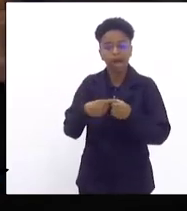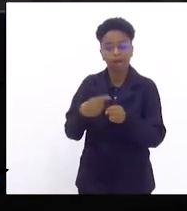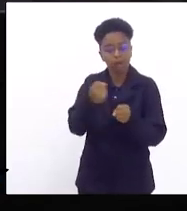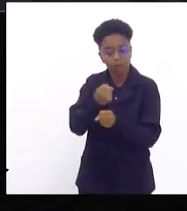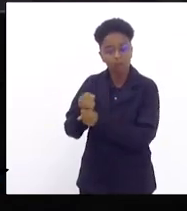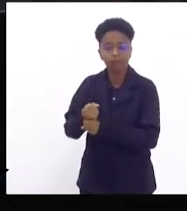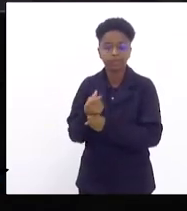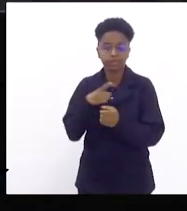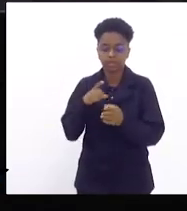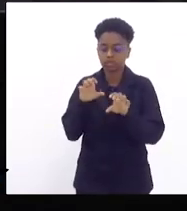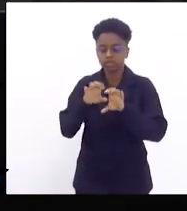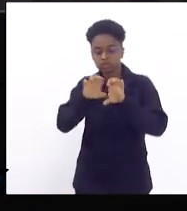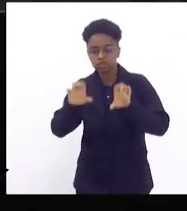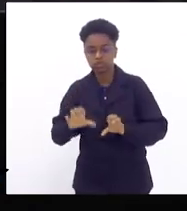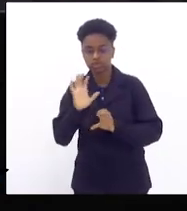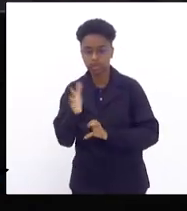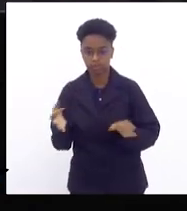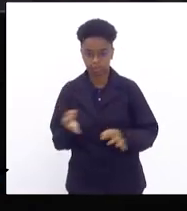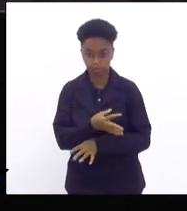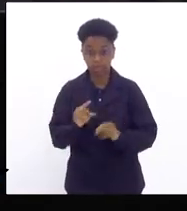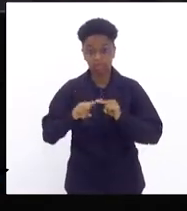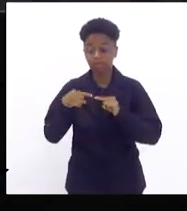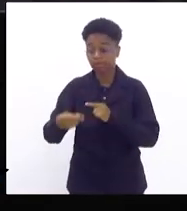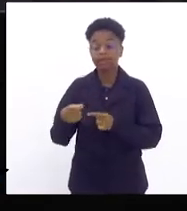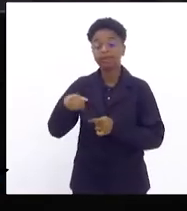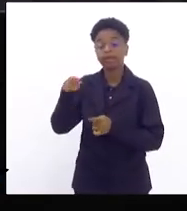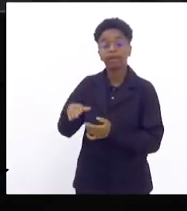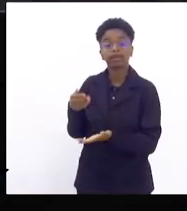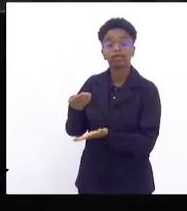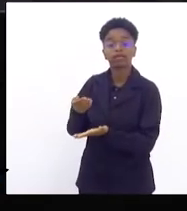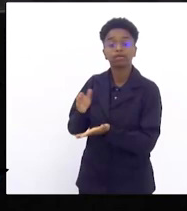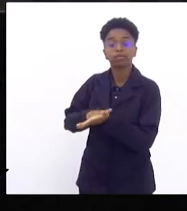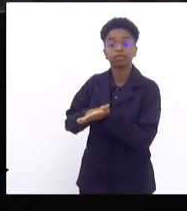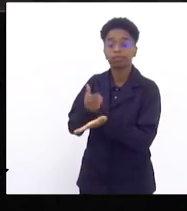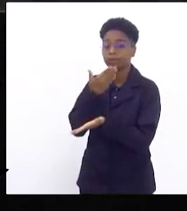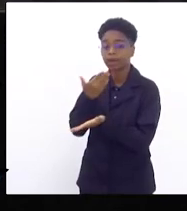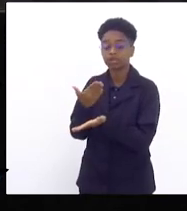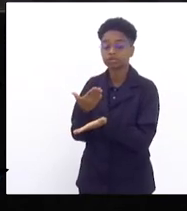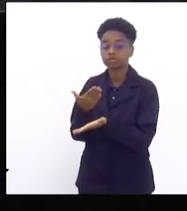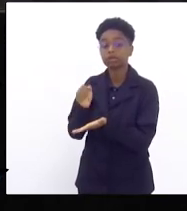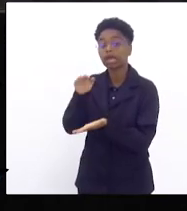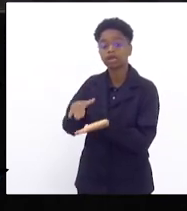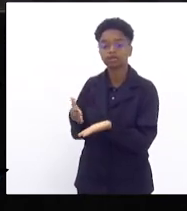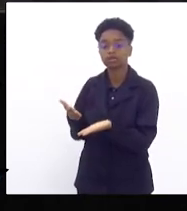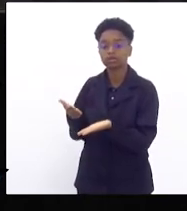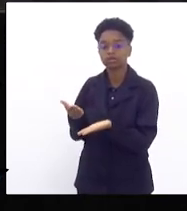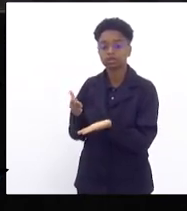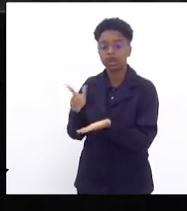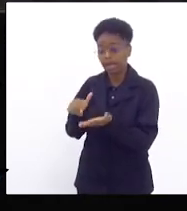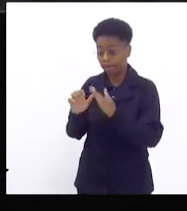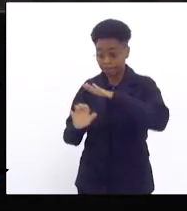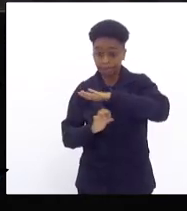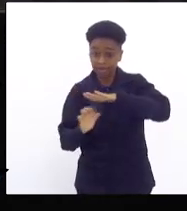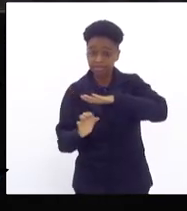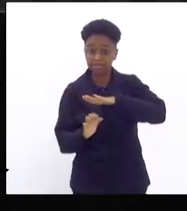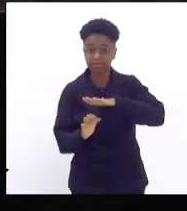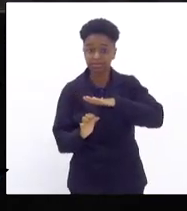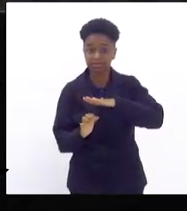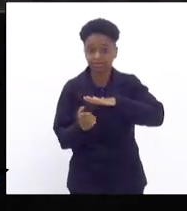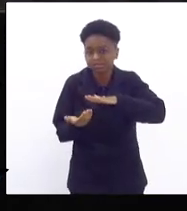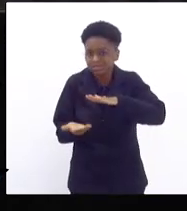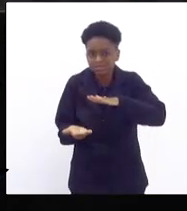água esgoto tenta com tudo e aí na hora de cobrar quem cobra quem cobra é a concessionária ela que cobra